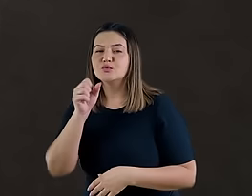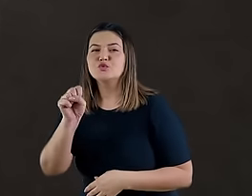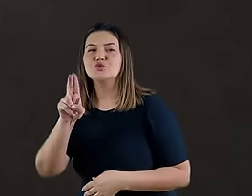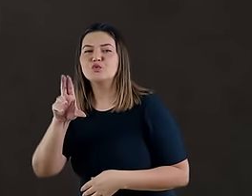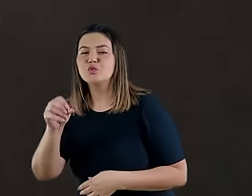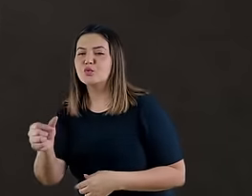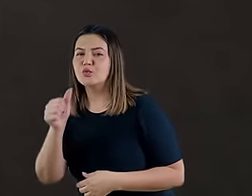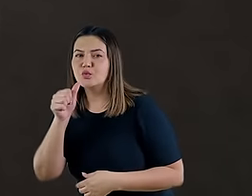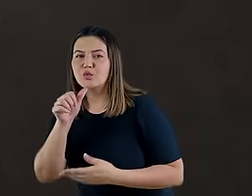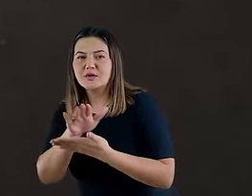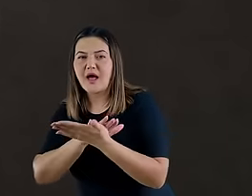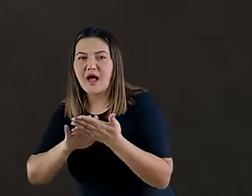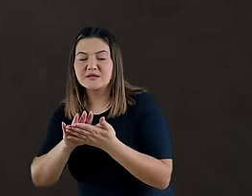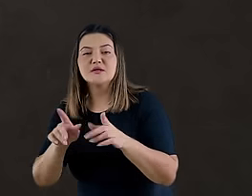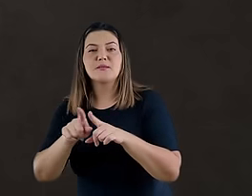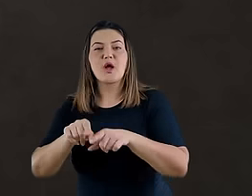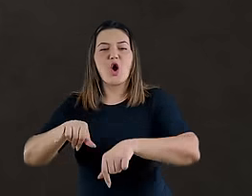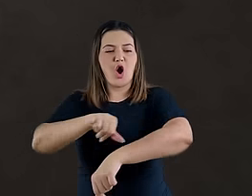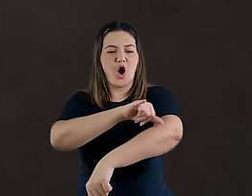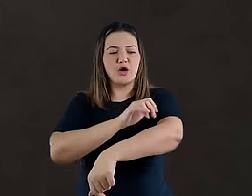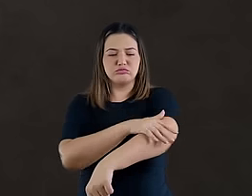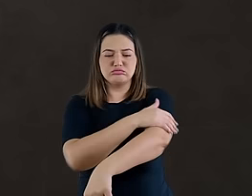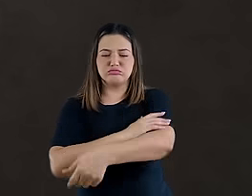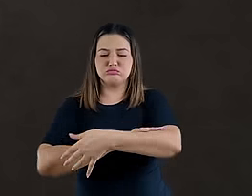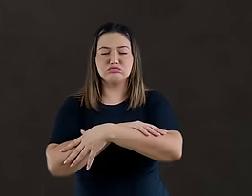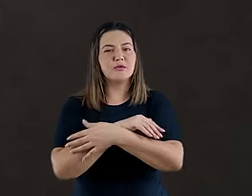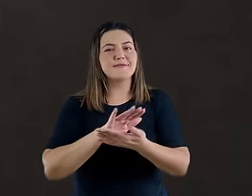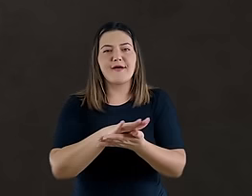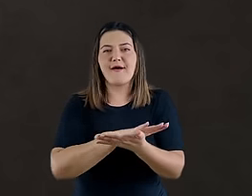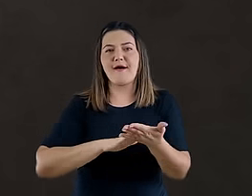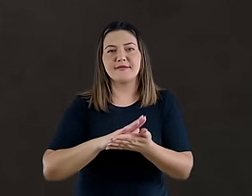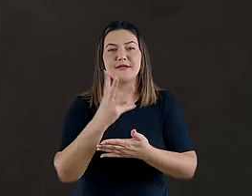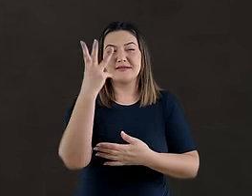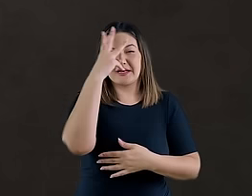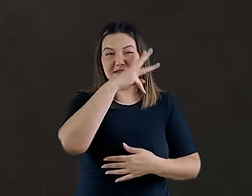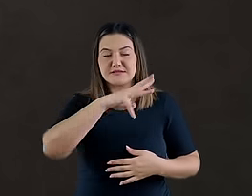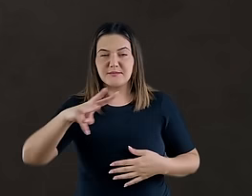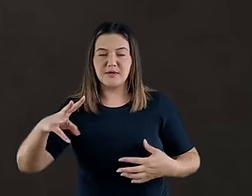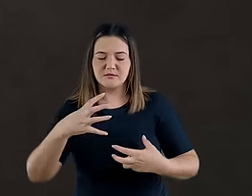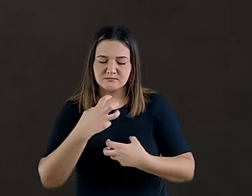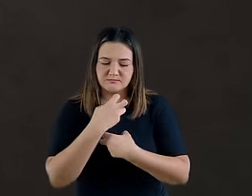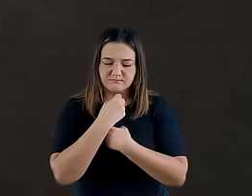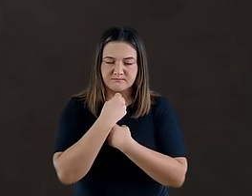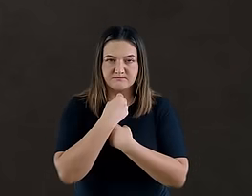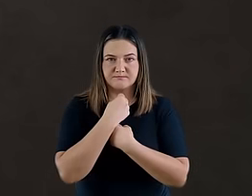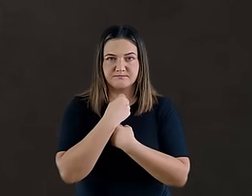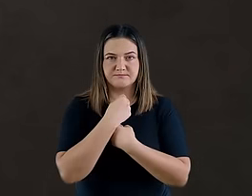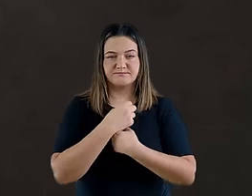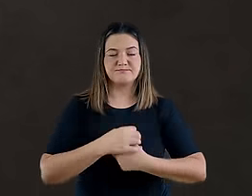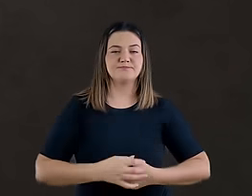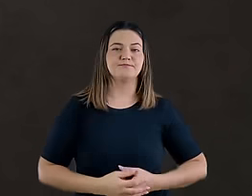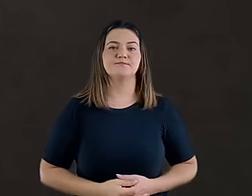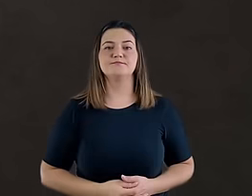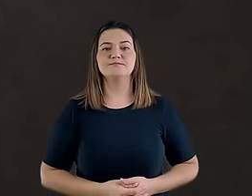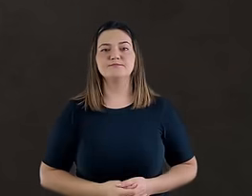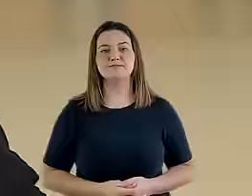e não me ungi com óleo algum, até que se passaram as três semanas. Daniel 10, versículos 2 e 3.